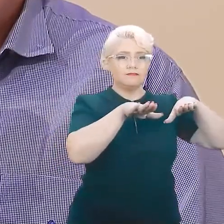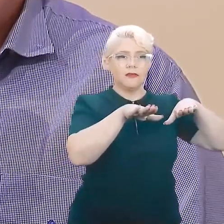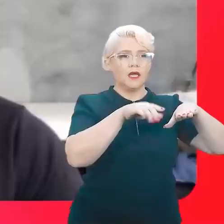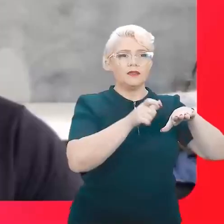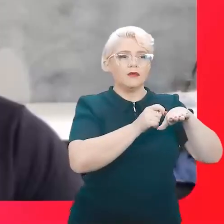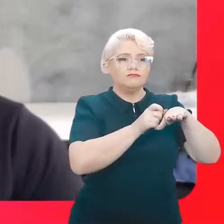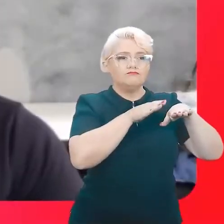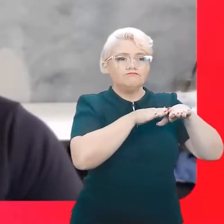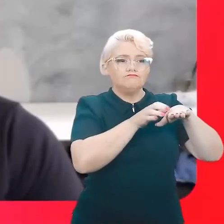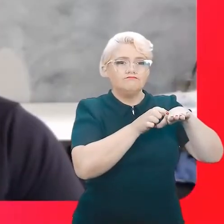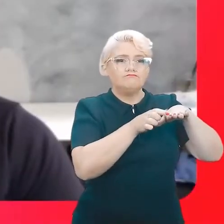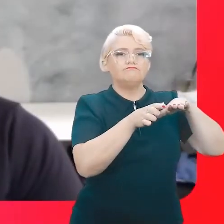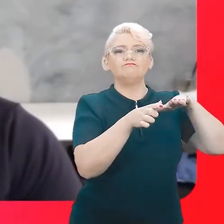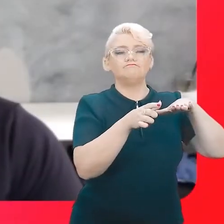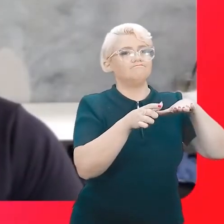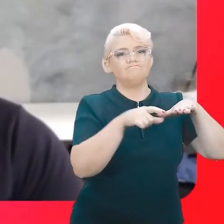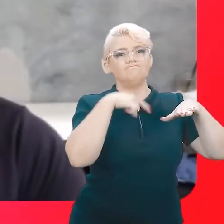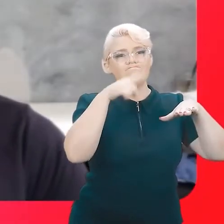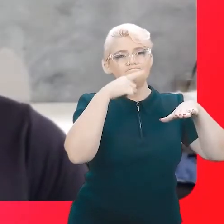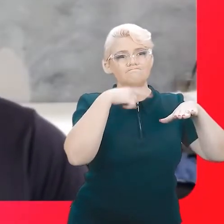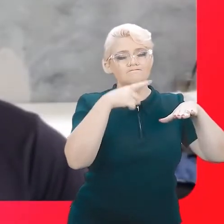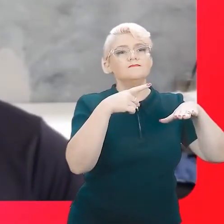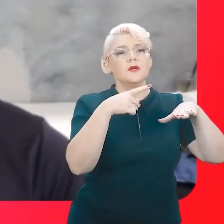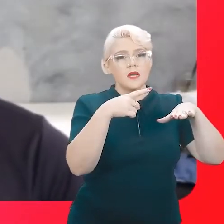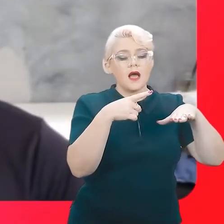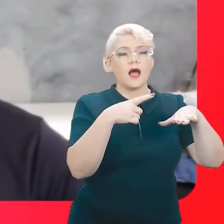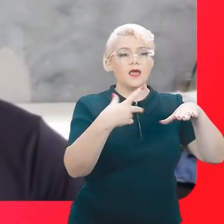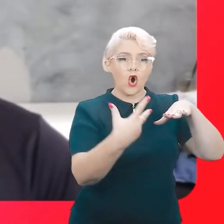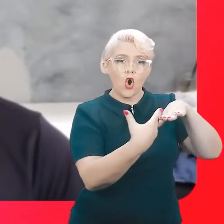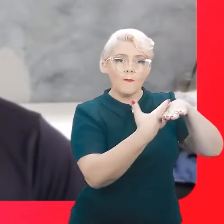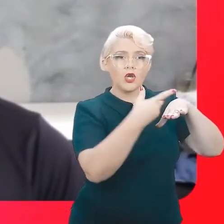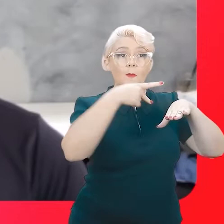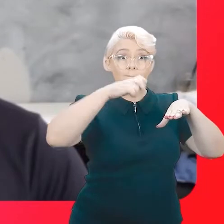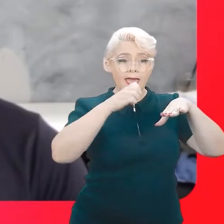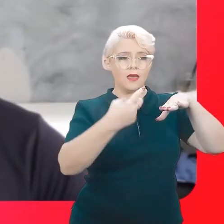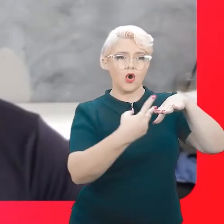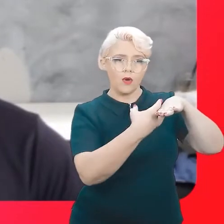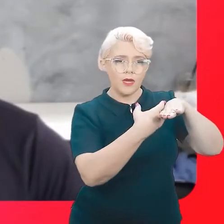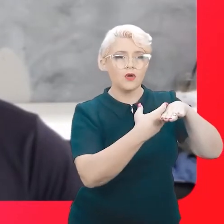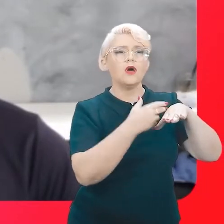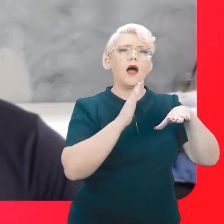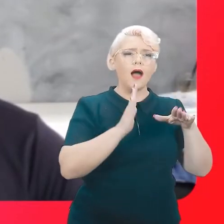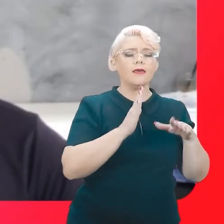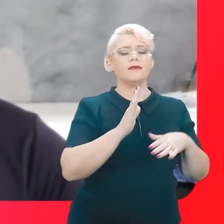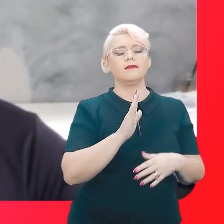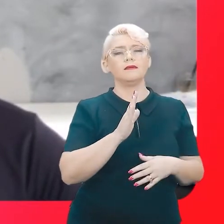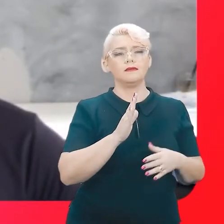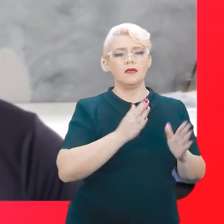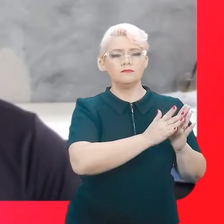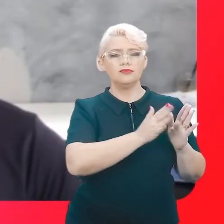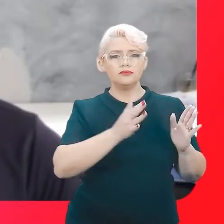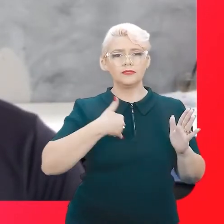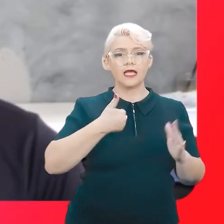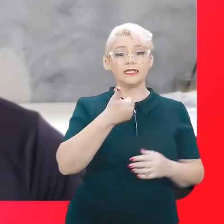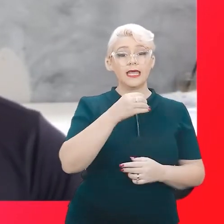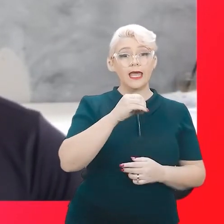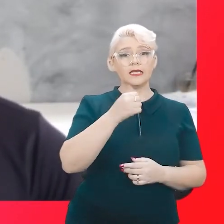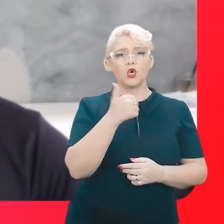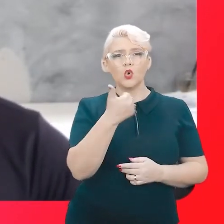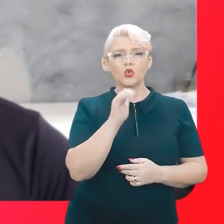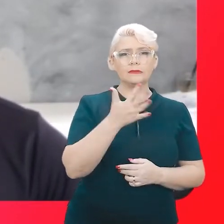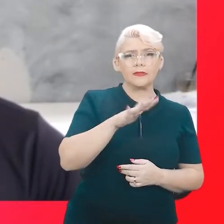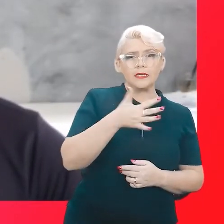desenvolvia. E aí fez a cirurgia e tal. Quando eu estava com mais ou menos uns 10, 11 anos,